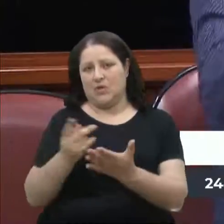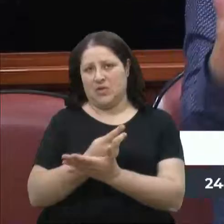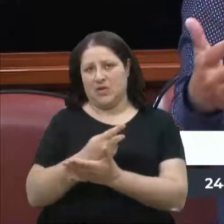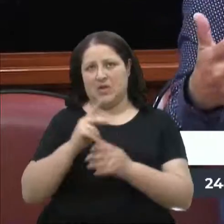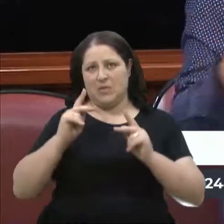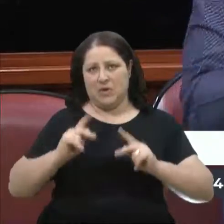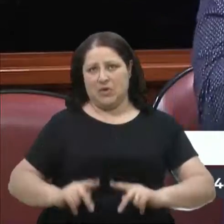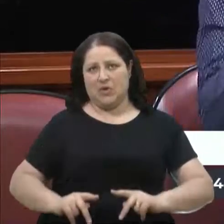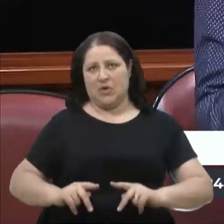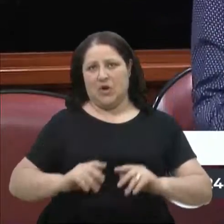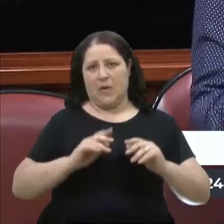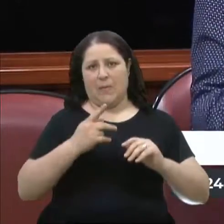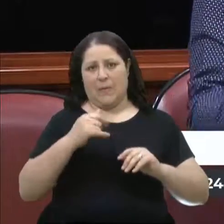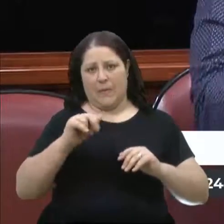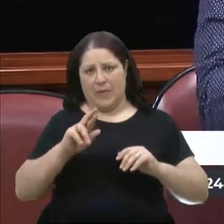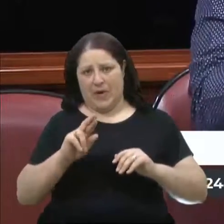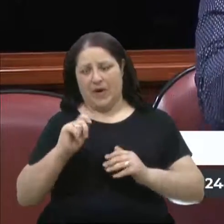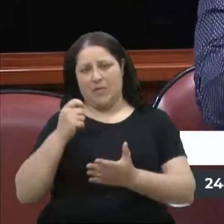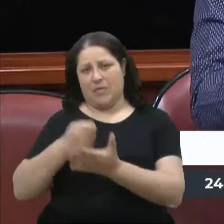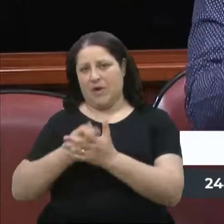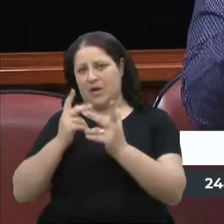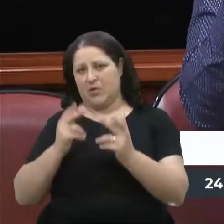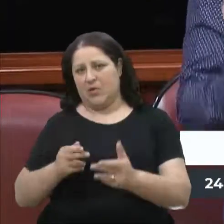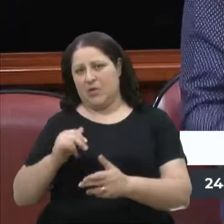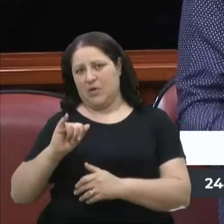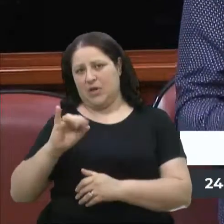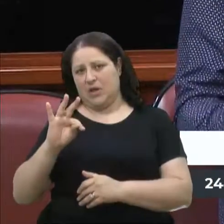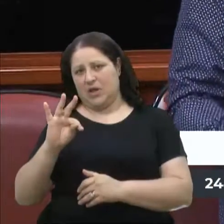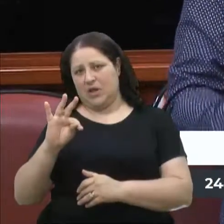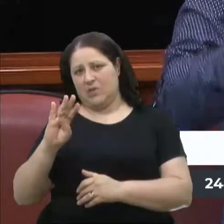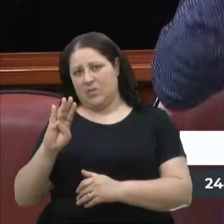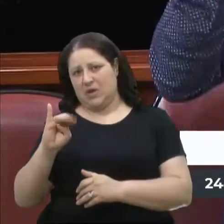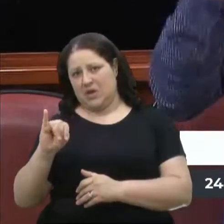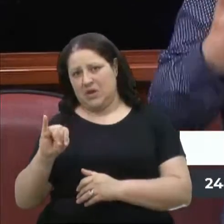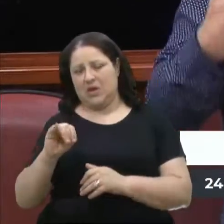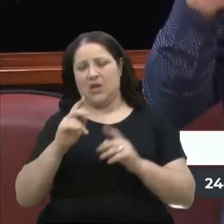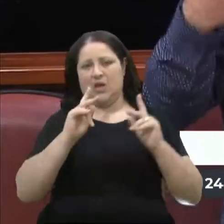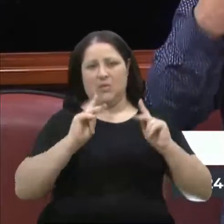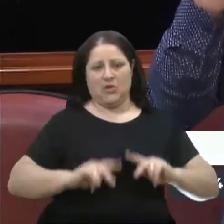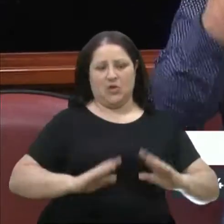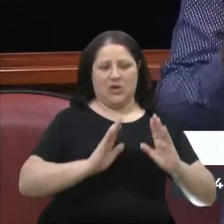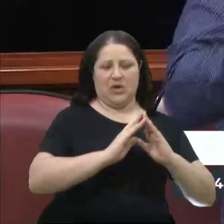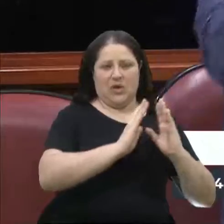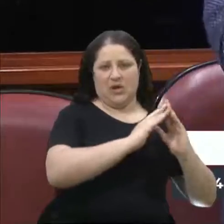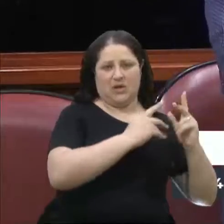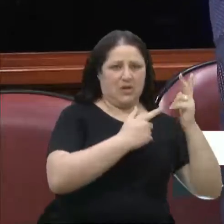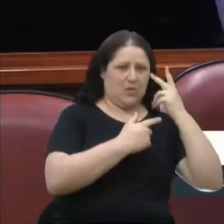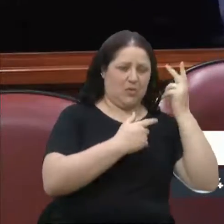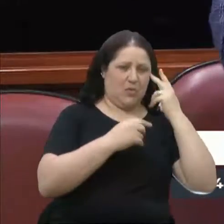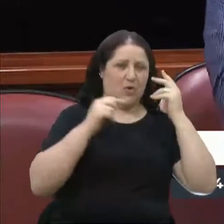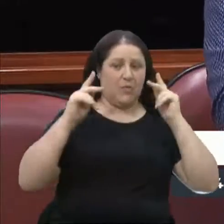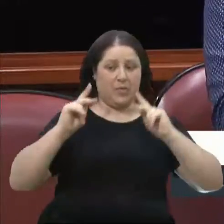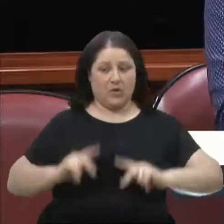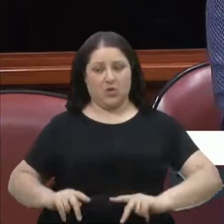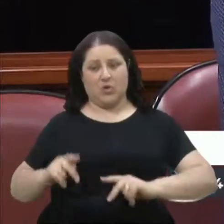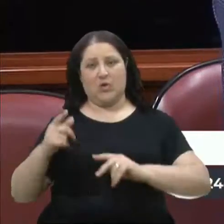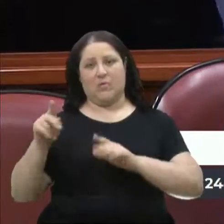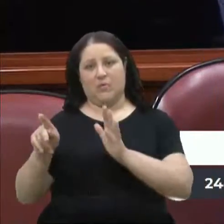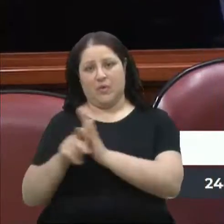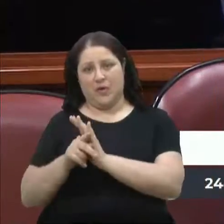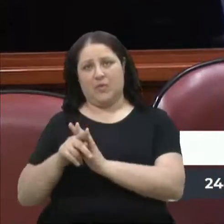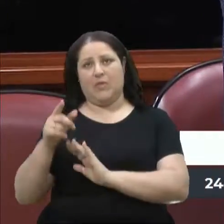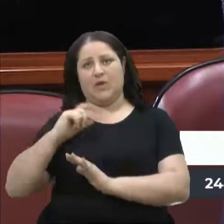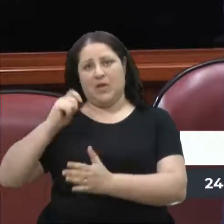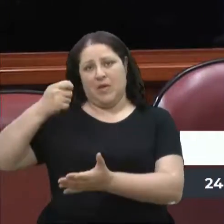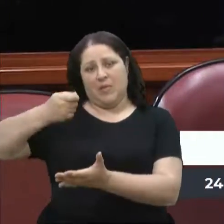de uma residência normal, que não é de um conjunto habitacional. Então, o que os moradores do PAR, esses que são arrendatários,